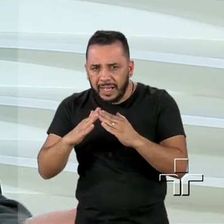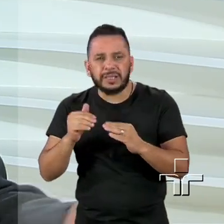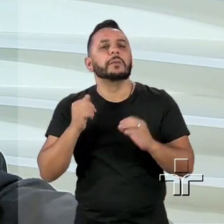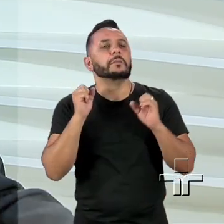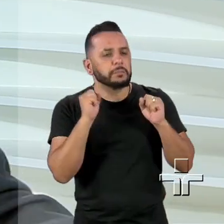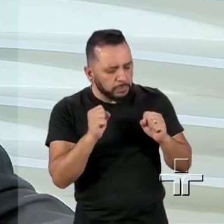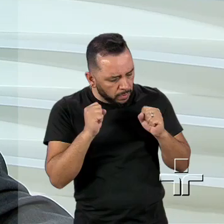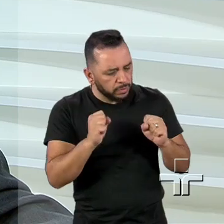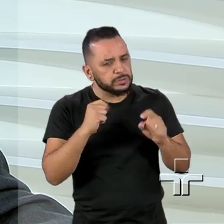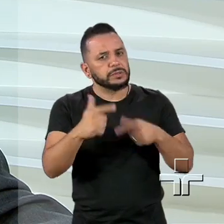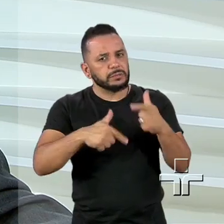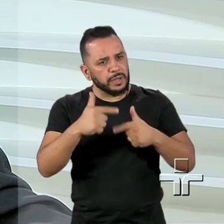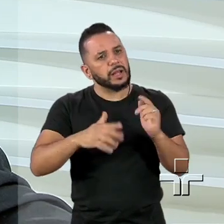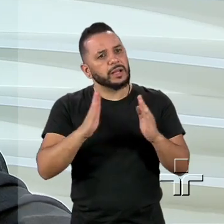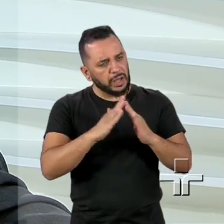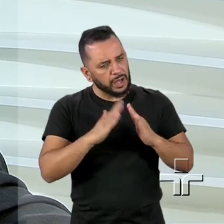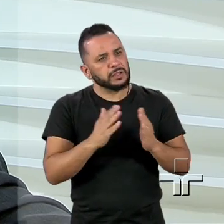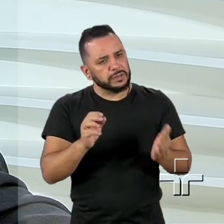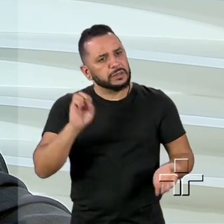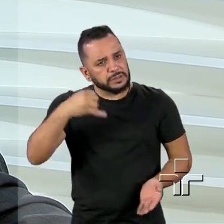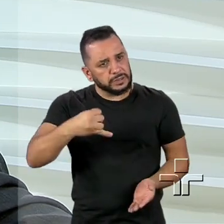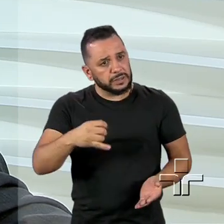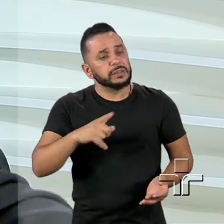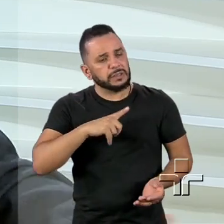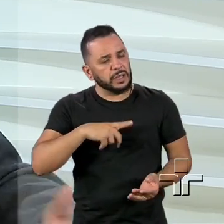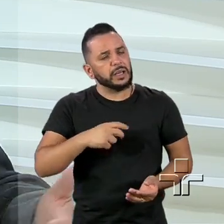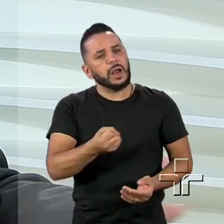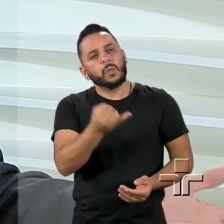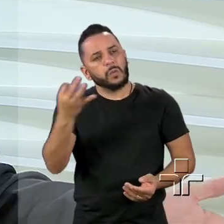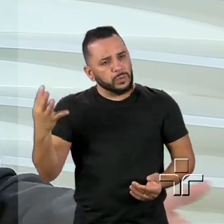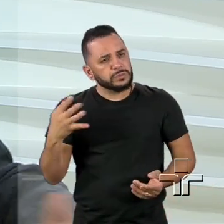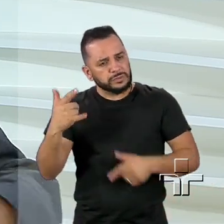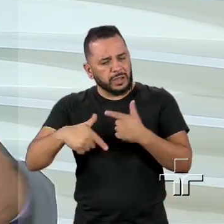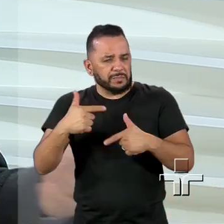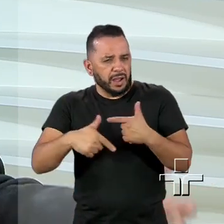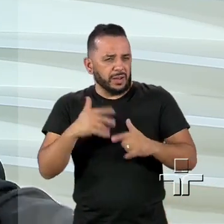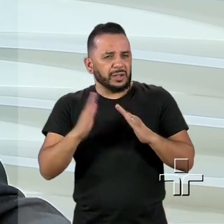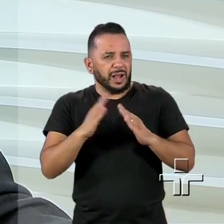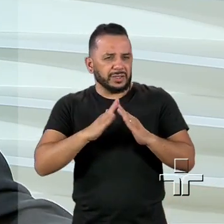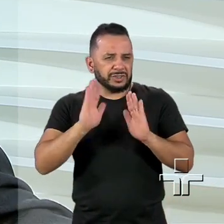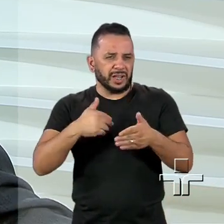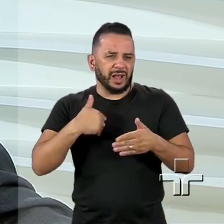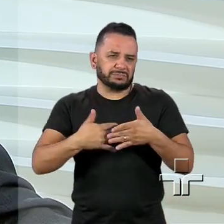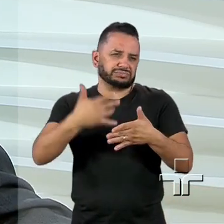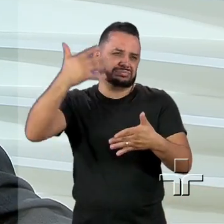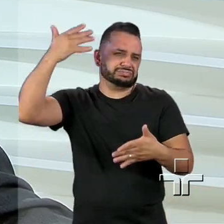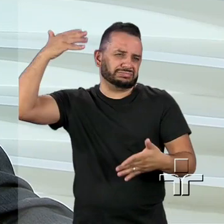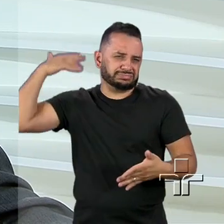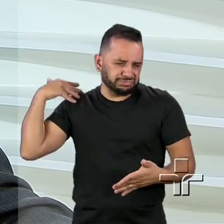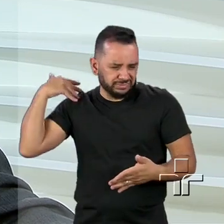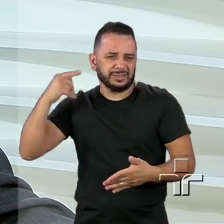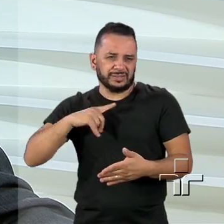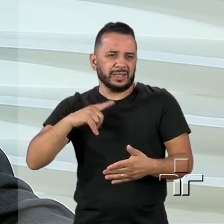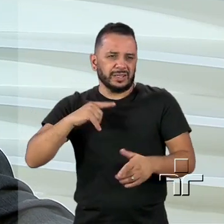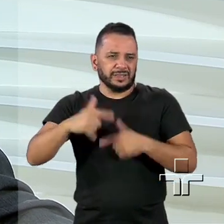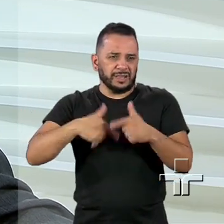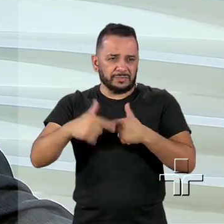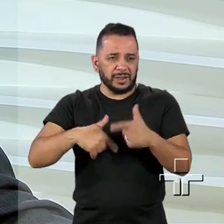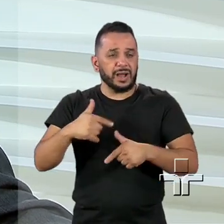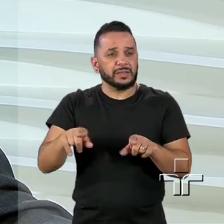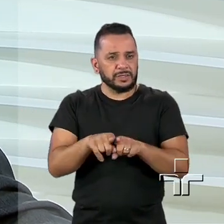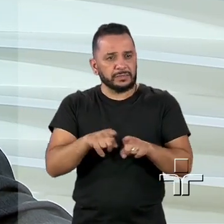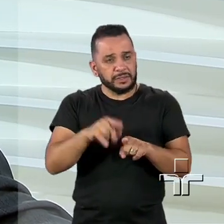Depende da função que o cidadão tem, já tem trabalho em casa, não é de hoje, desde sempre. Aliás, desde oficina de